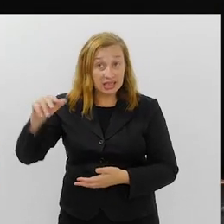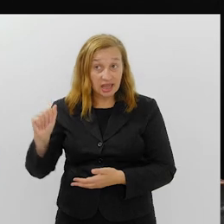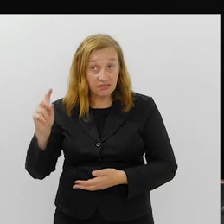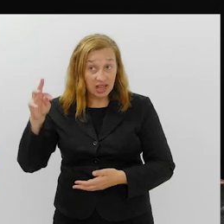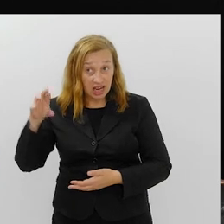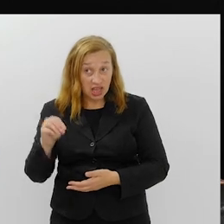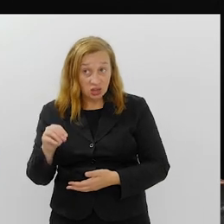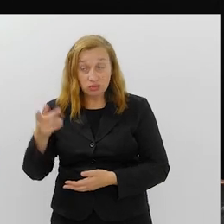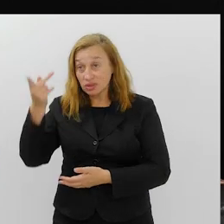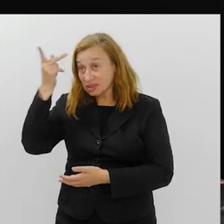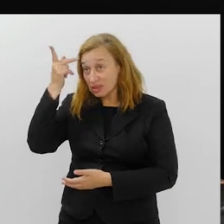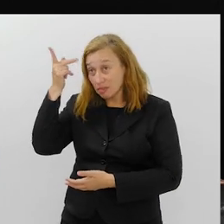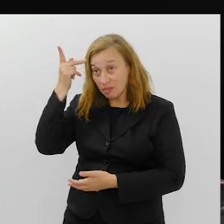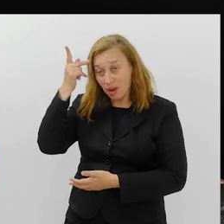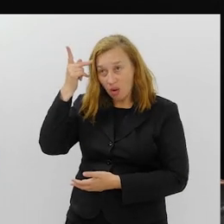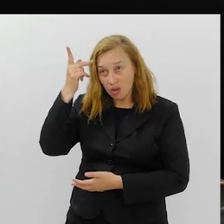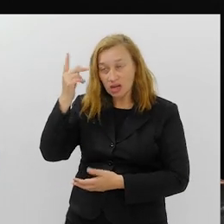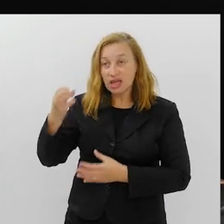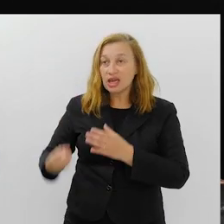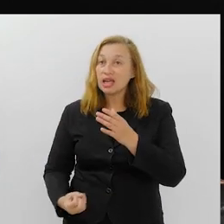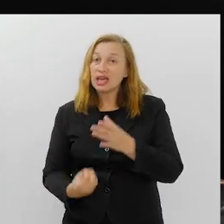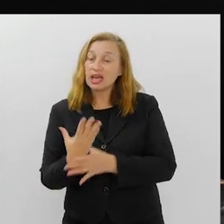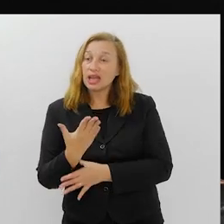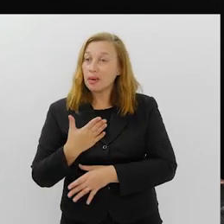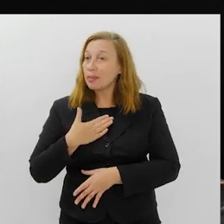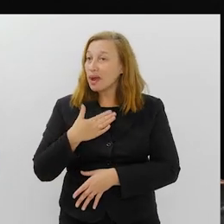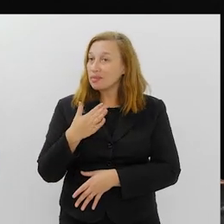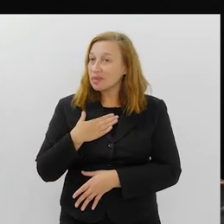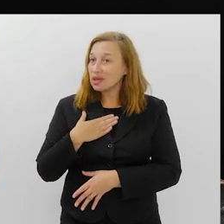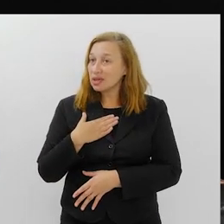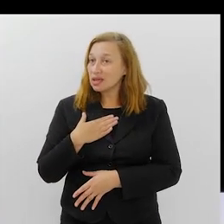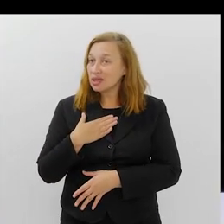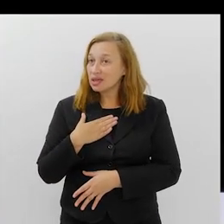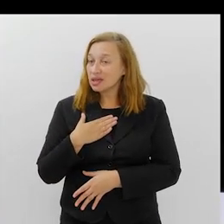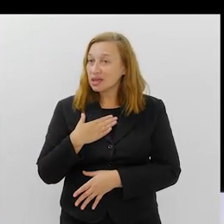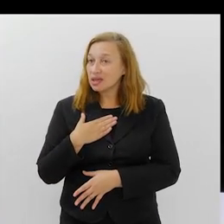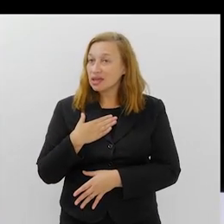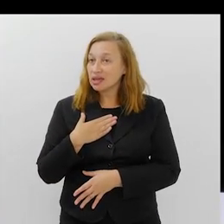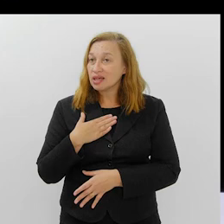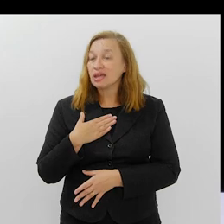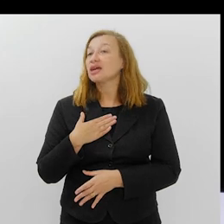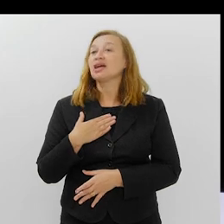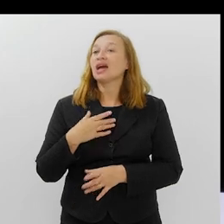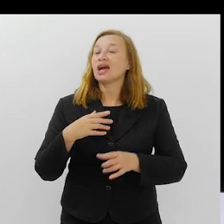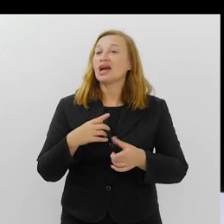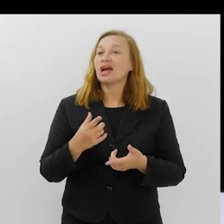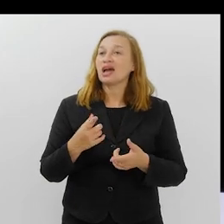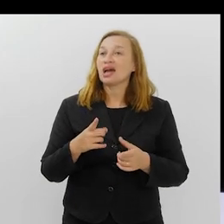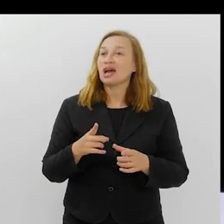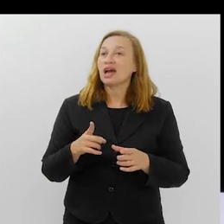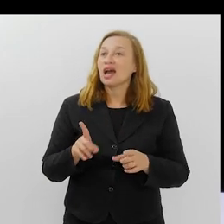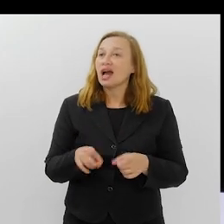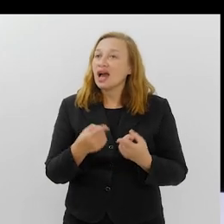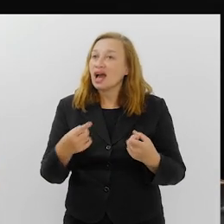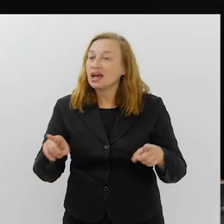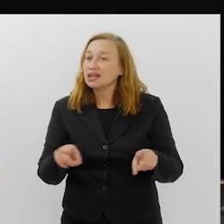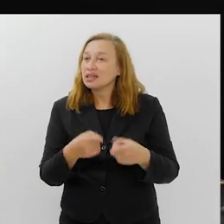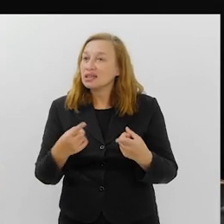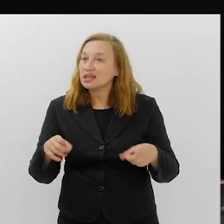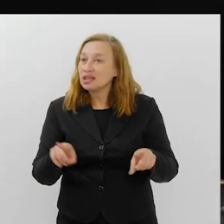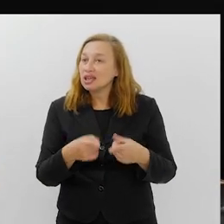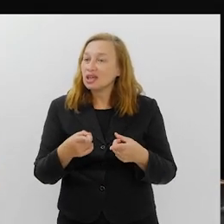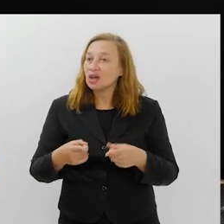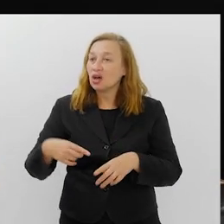nessa época ele estava em São Paulo, e o Jorge cria para mim a leitura nordestina dele do Lunário Perpétuo.